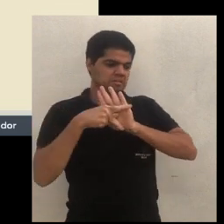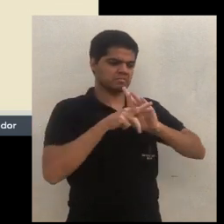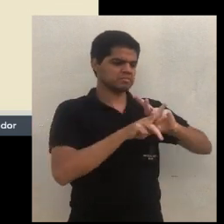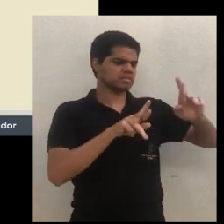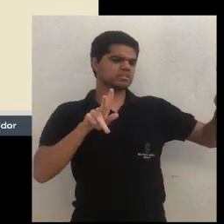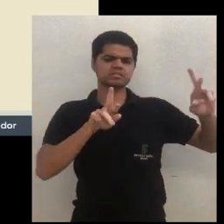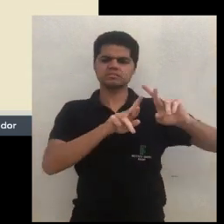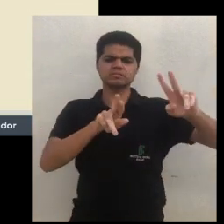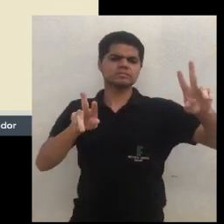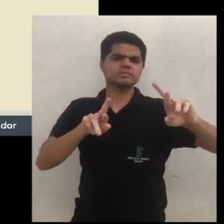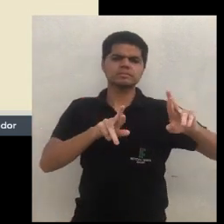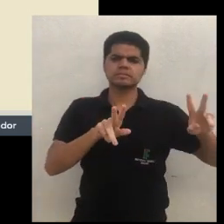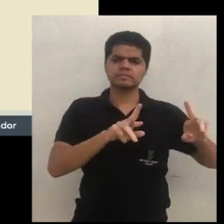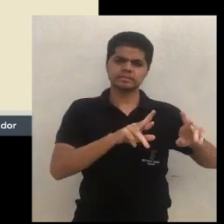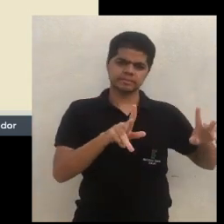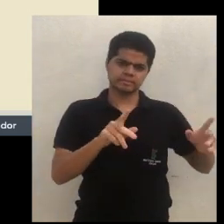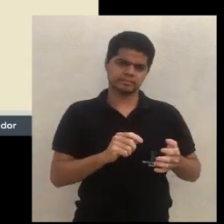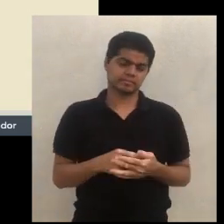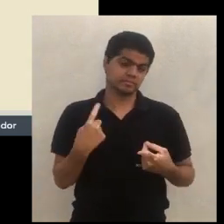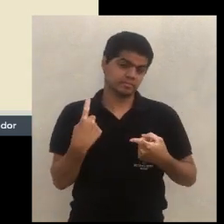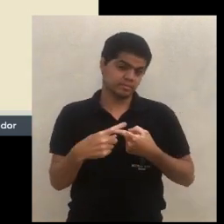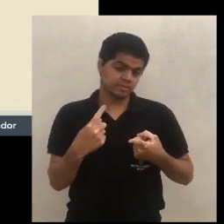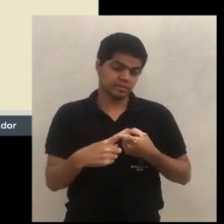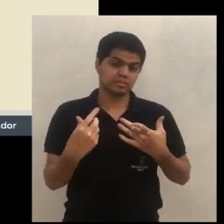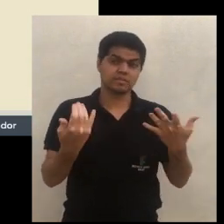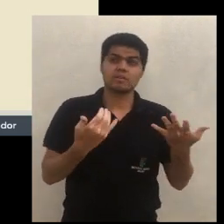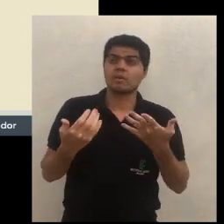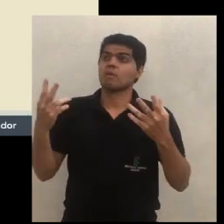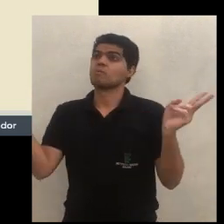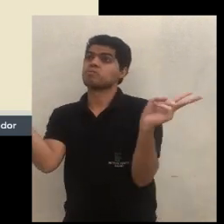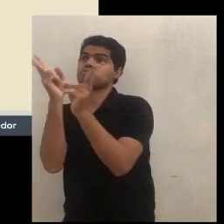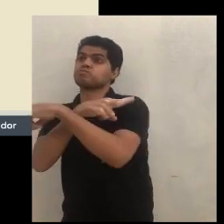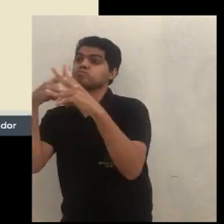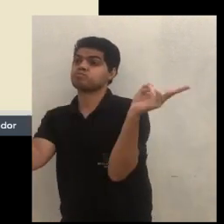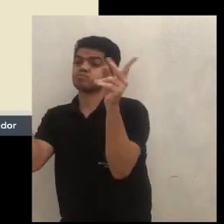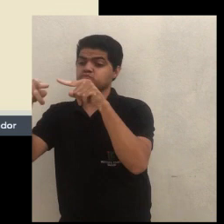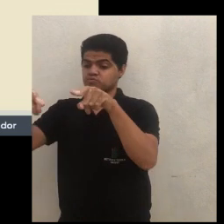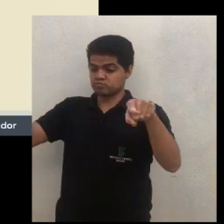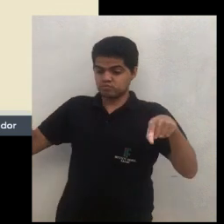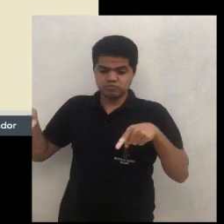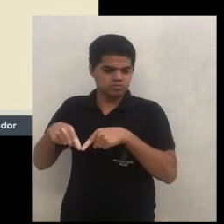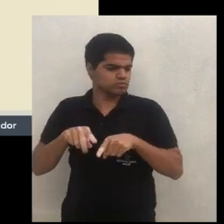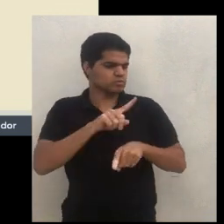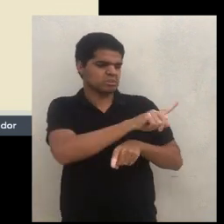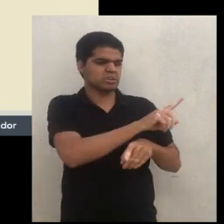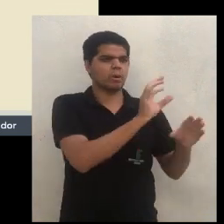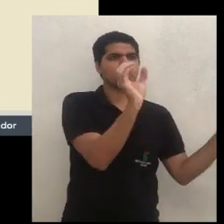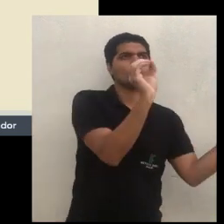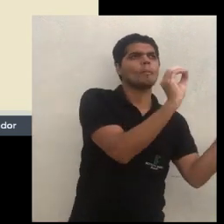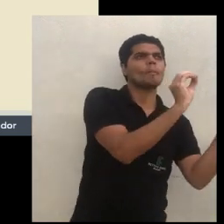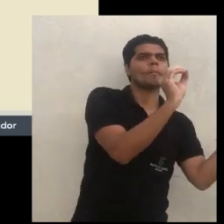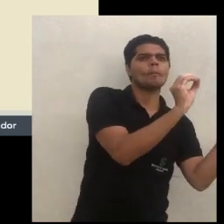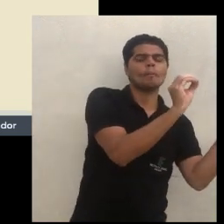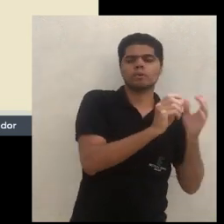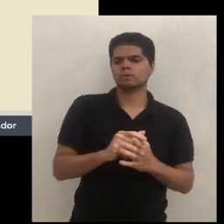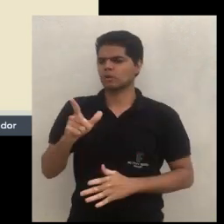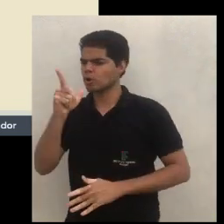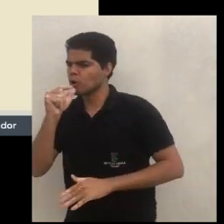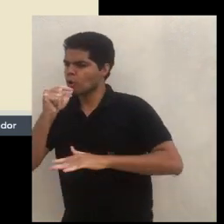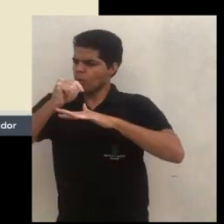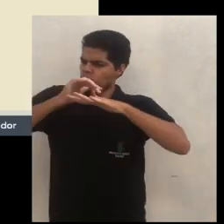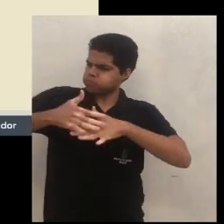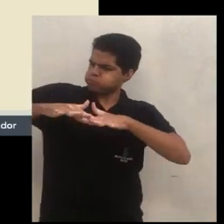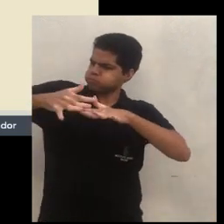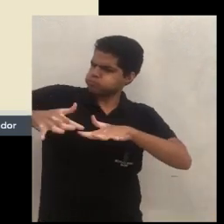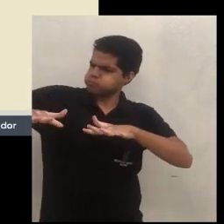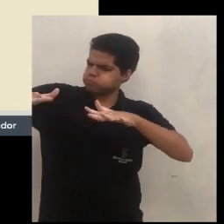vai ter interações diferentes. Porque às vezes eu recebo muito vento, você não. Às vezes seu terreno é mais alagado, o meu não. Então qual é